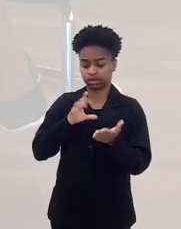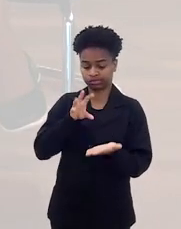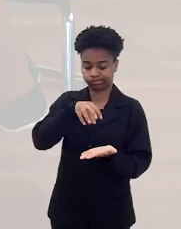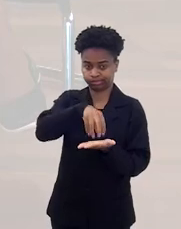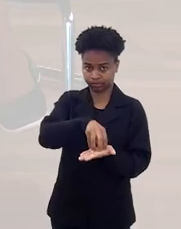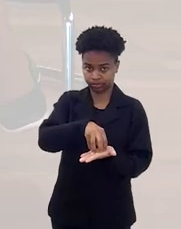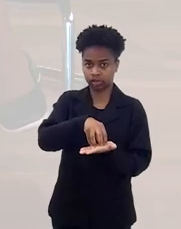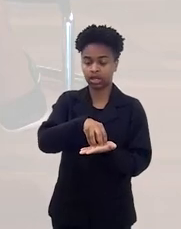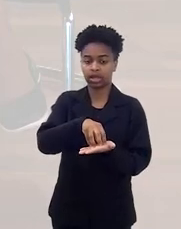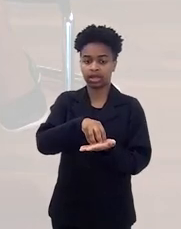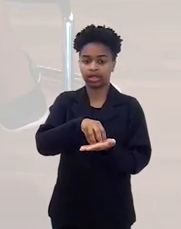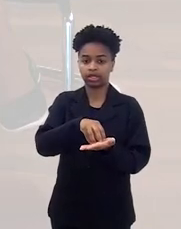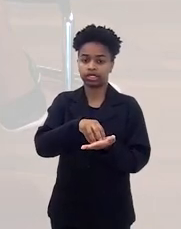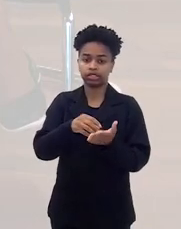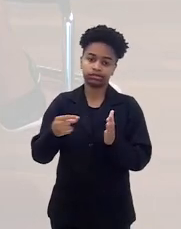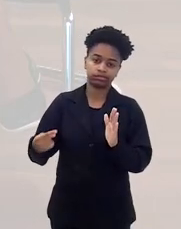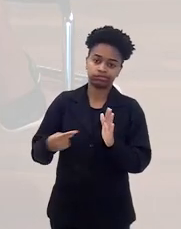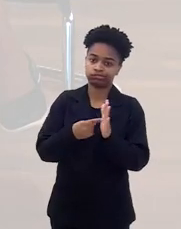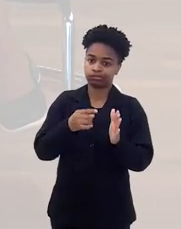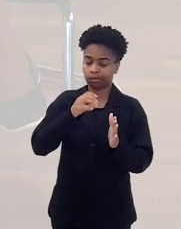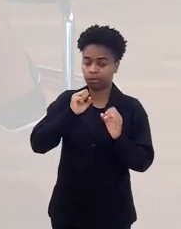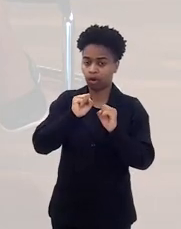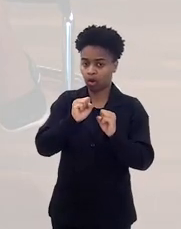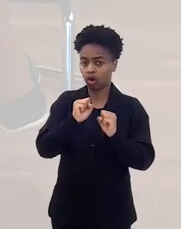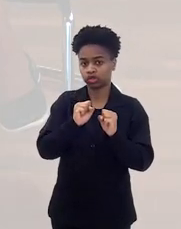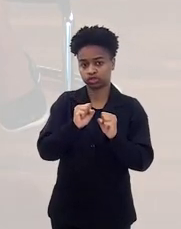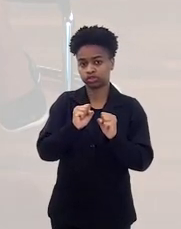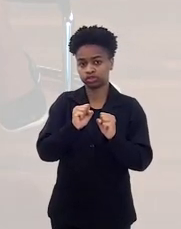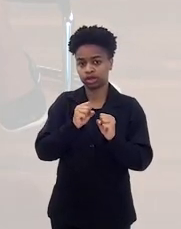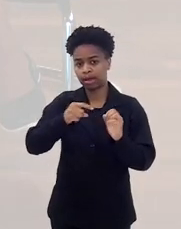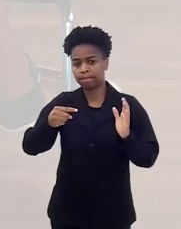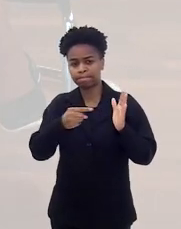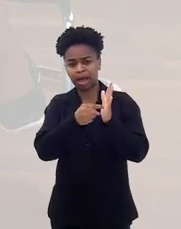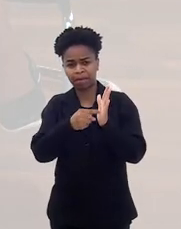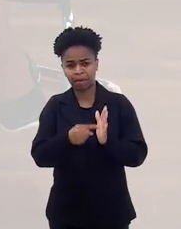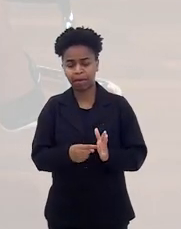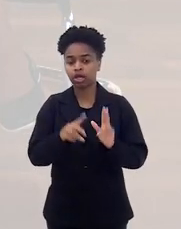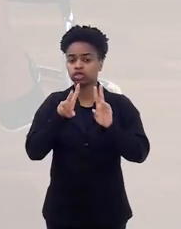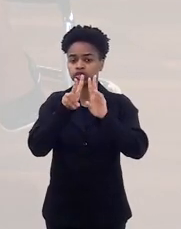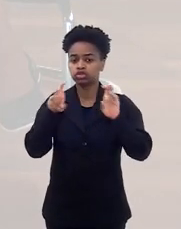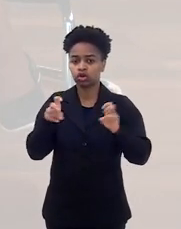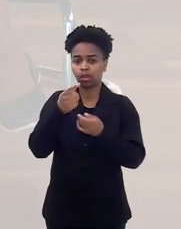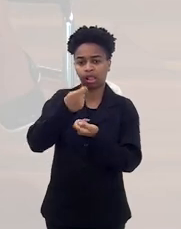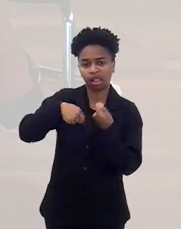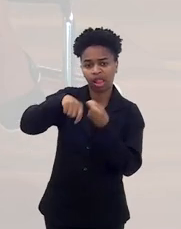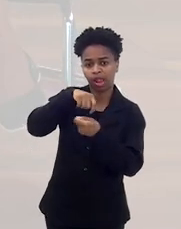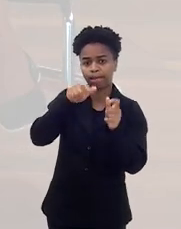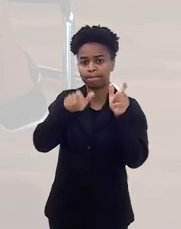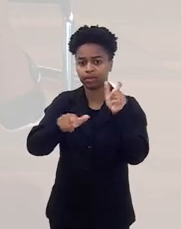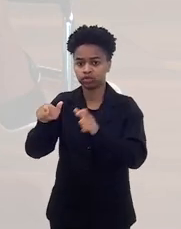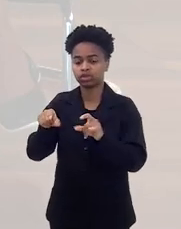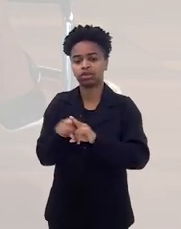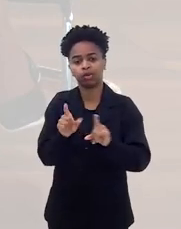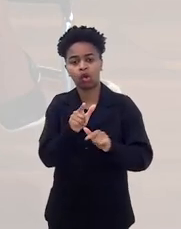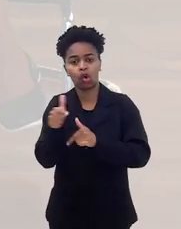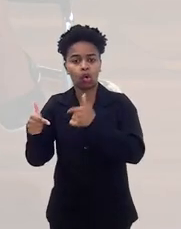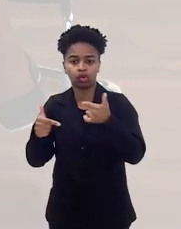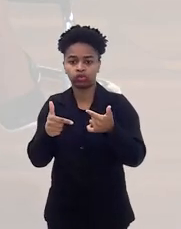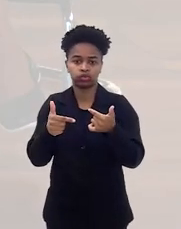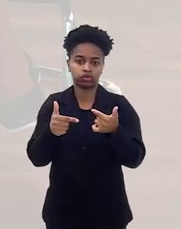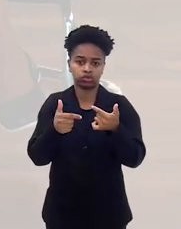um equipamento que o Estado brasileiro dispõe para que possam ser feitas denúncias sobre tráfico de pessoas e outras